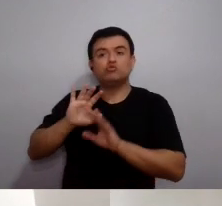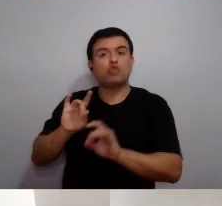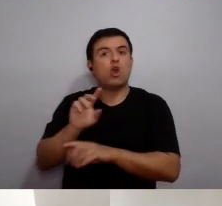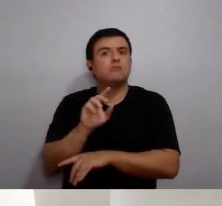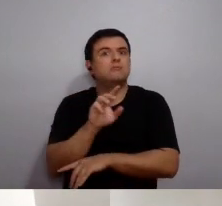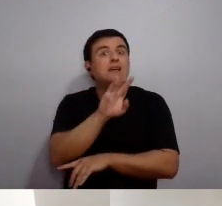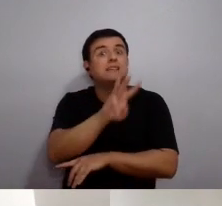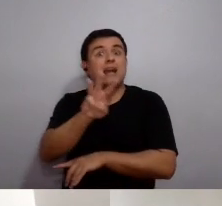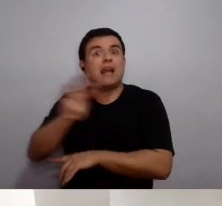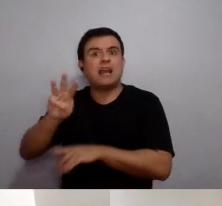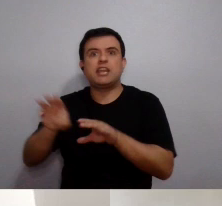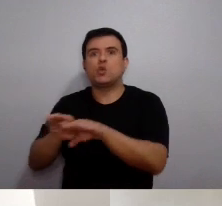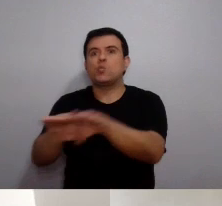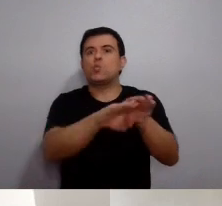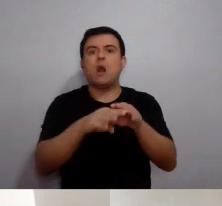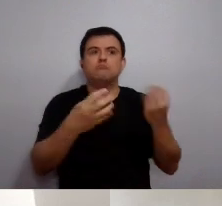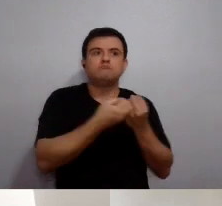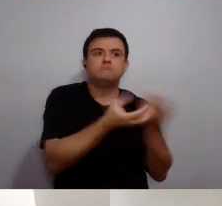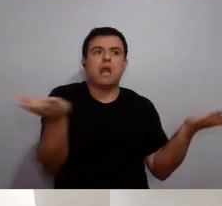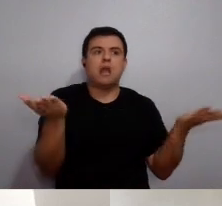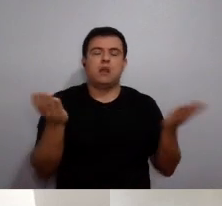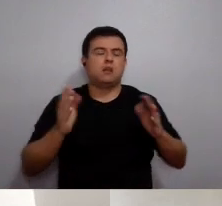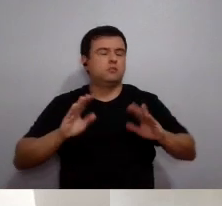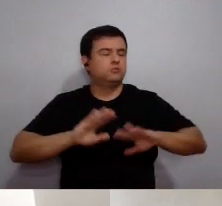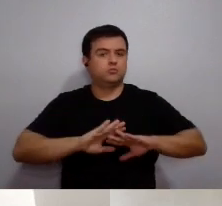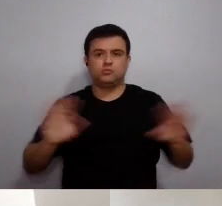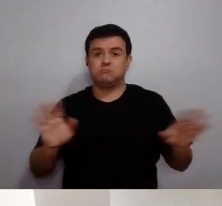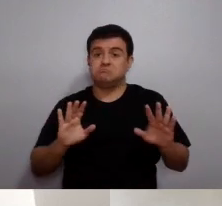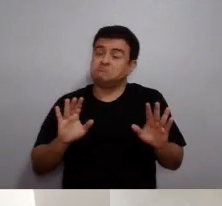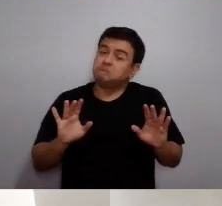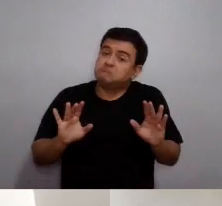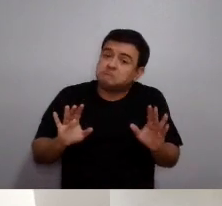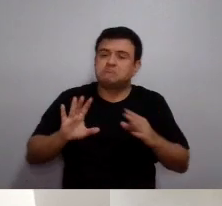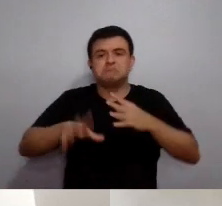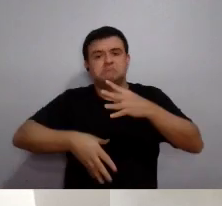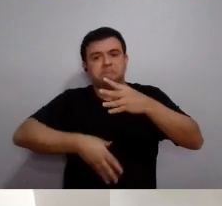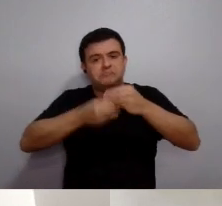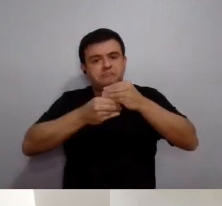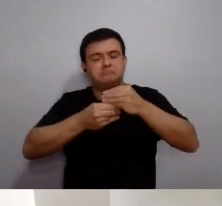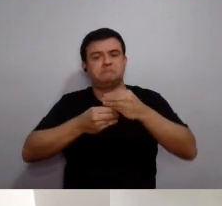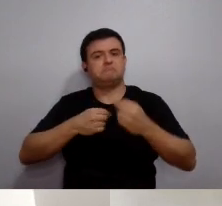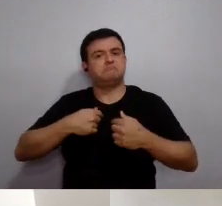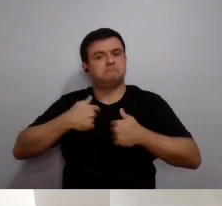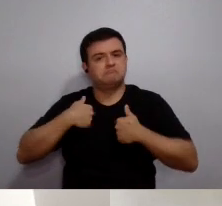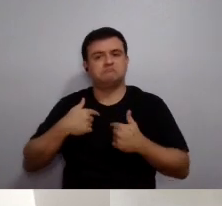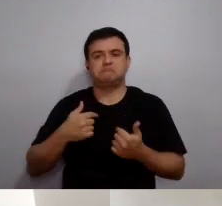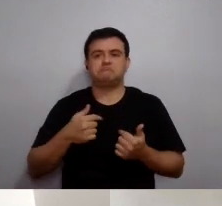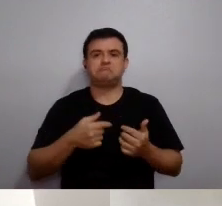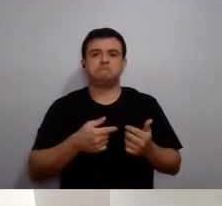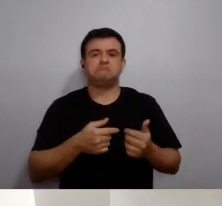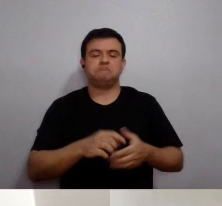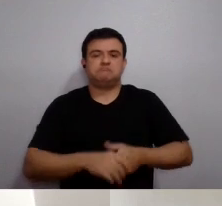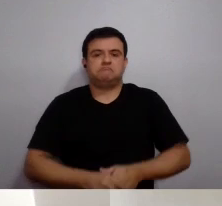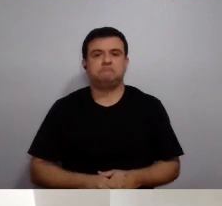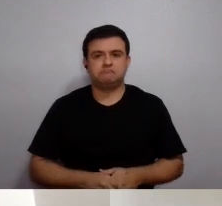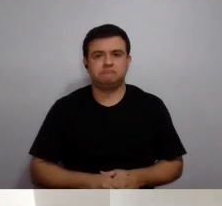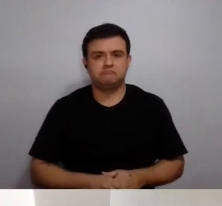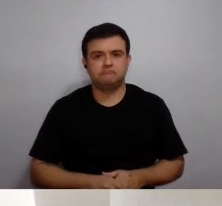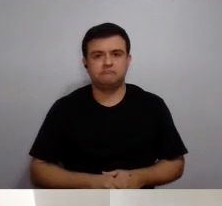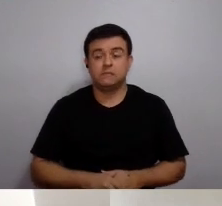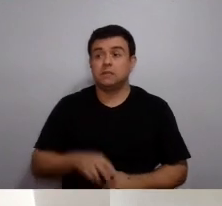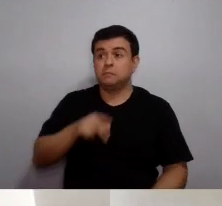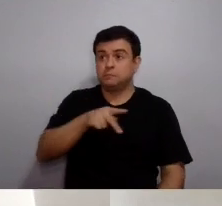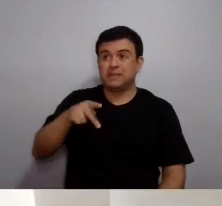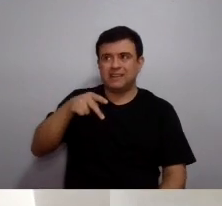junto com a SECOM para disponibilizar essa vitrine comum a todas as chapas. Eu acho que era isso que eu tinha para complementar das informações que a